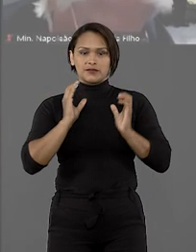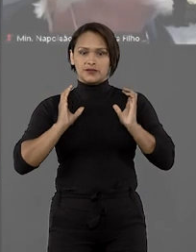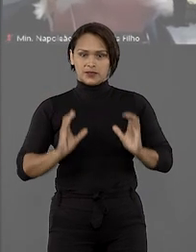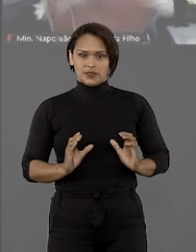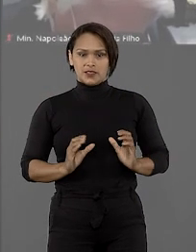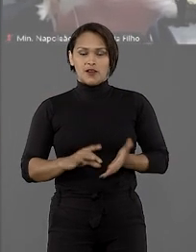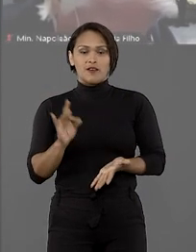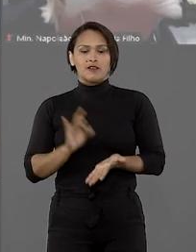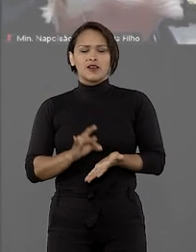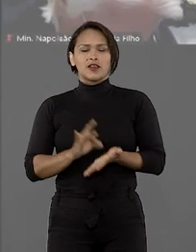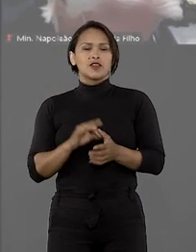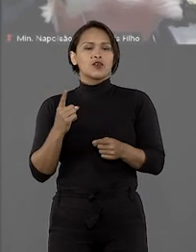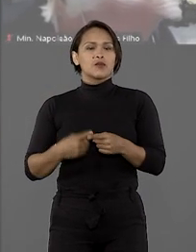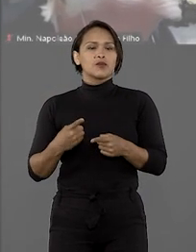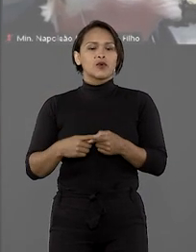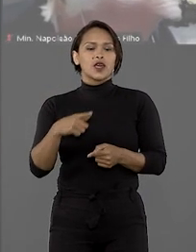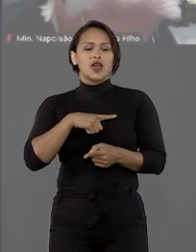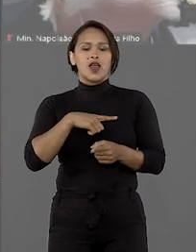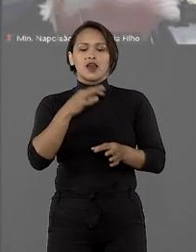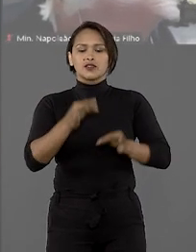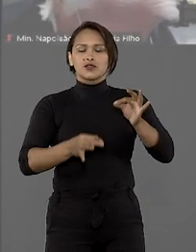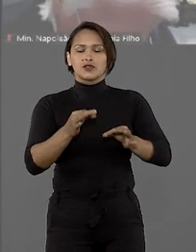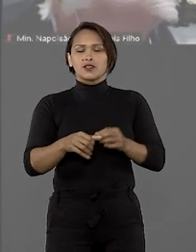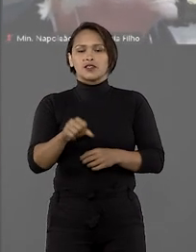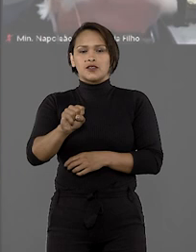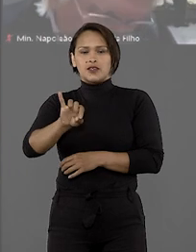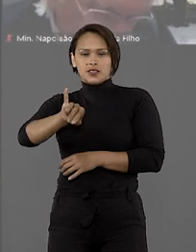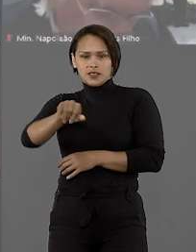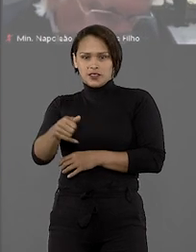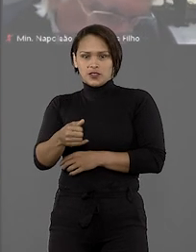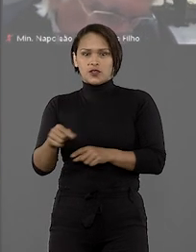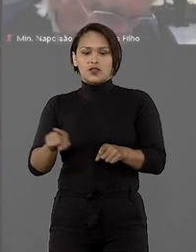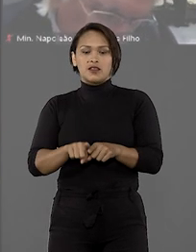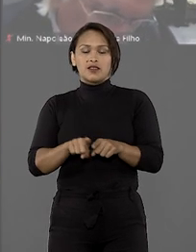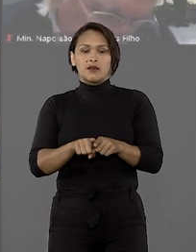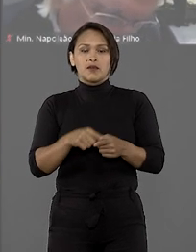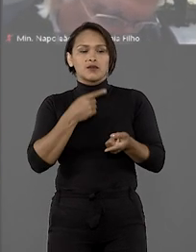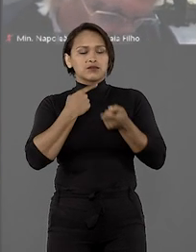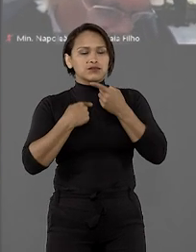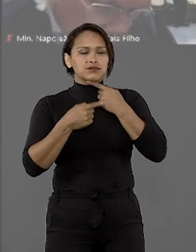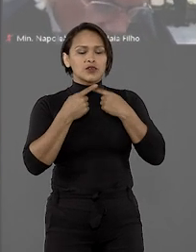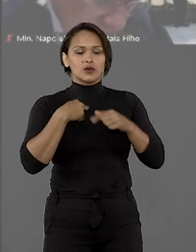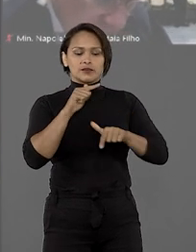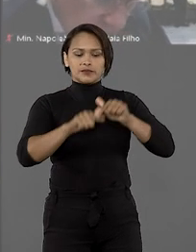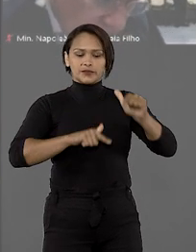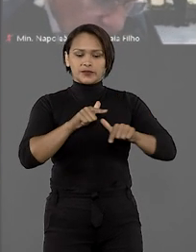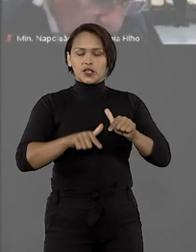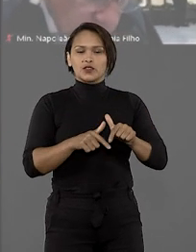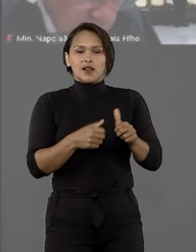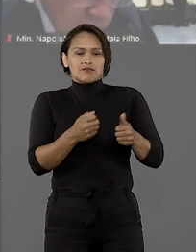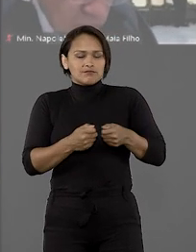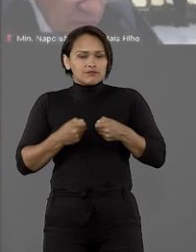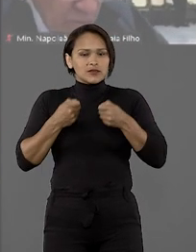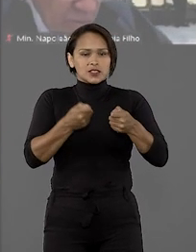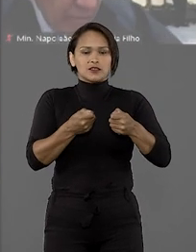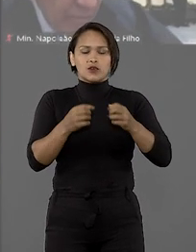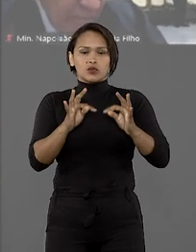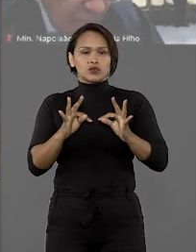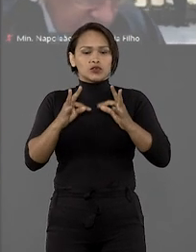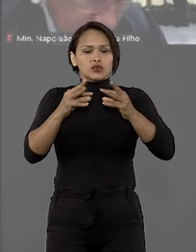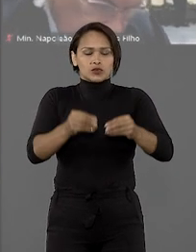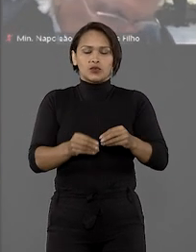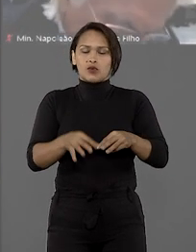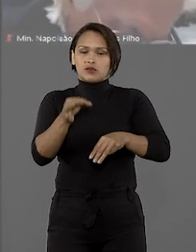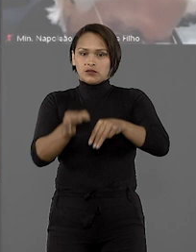Verdadeira razão de existir deste tribunal e de uma atitude e ação obstinada dos